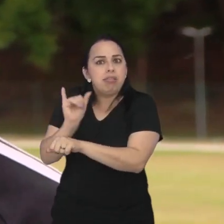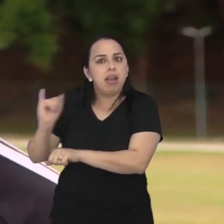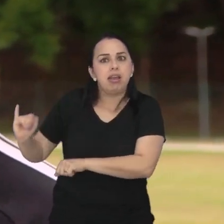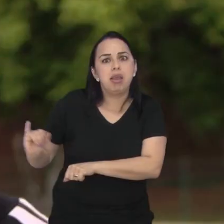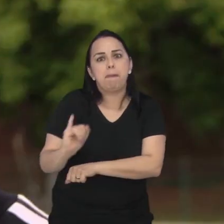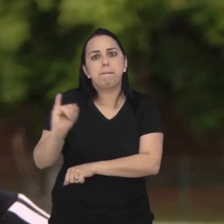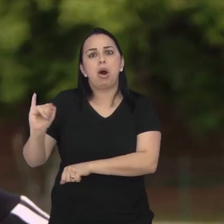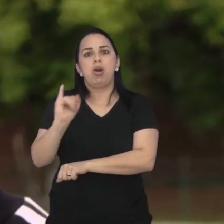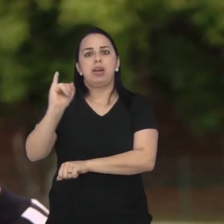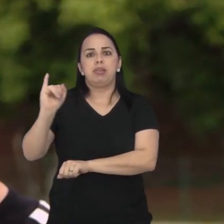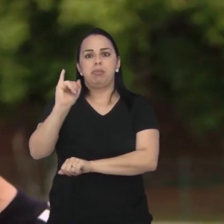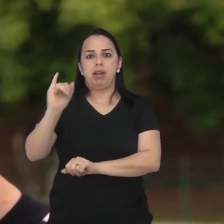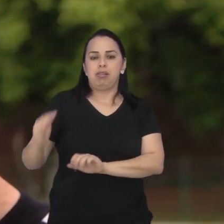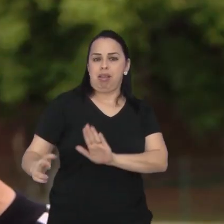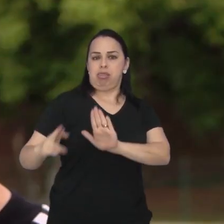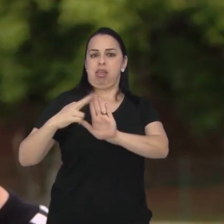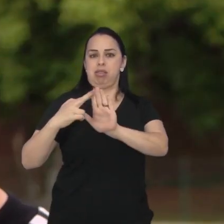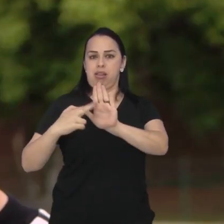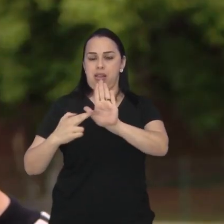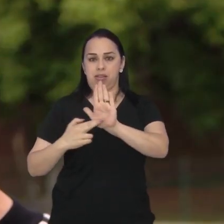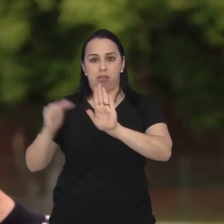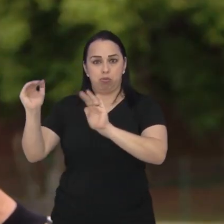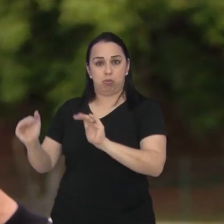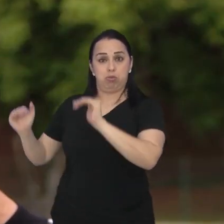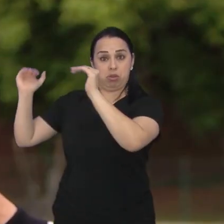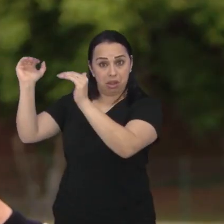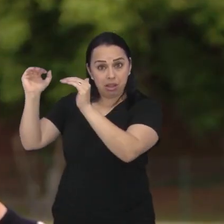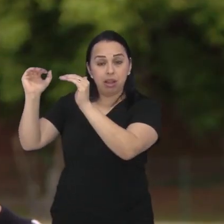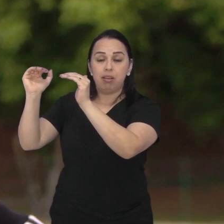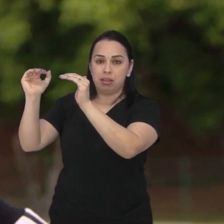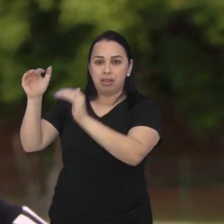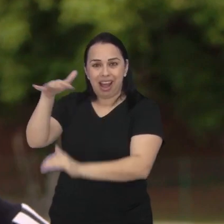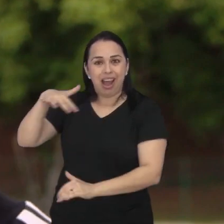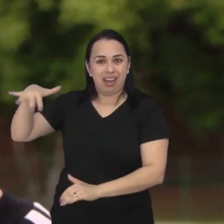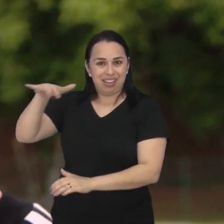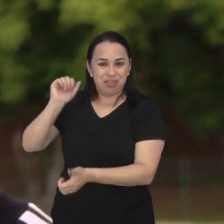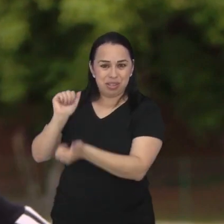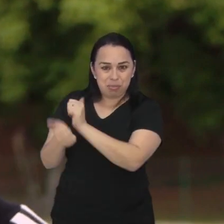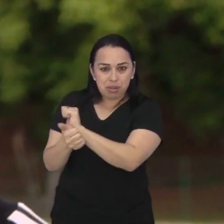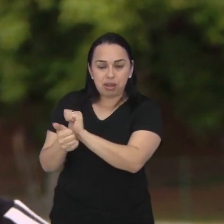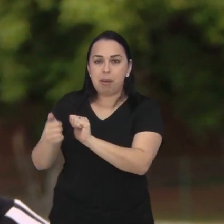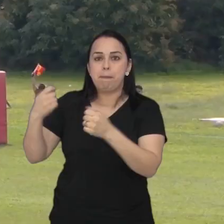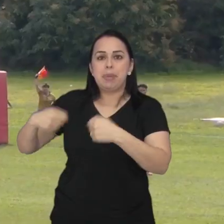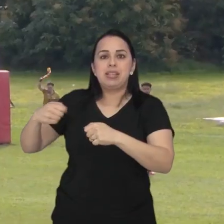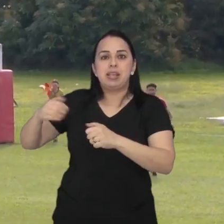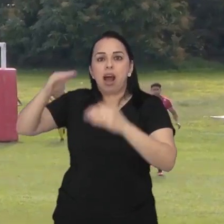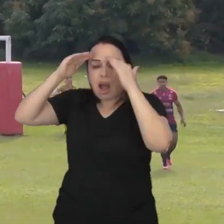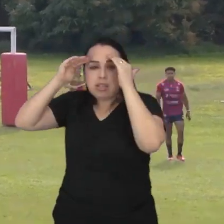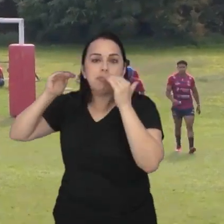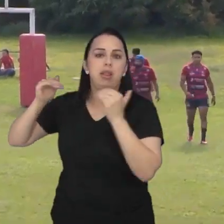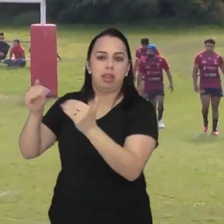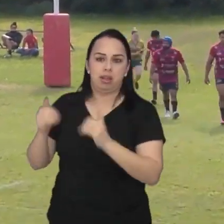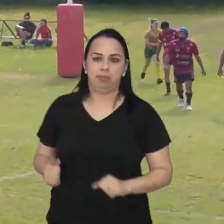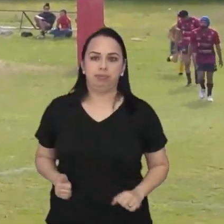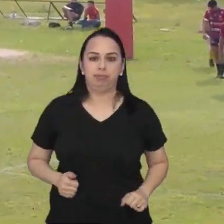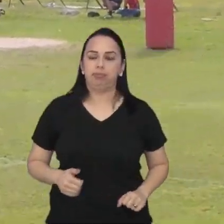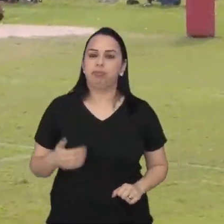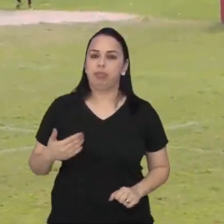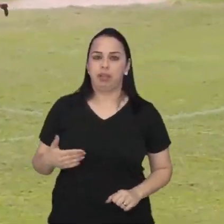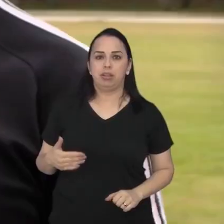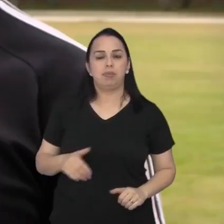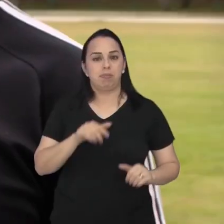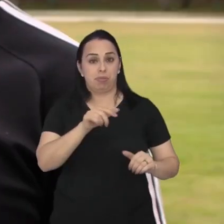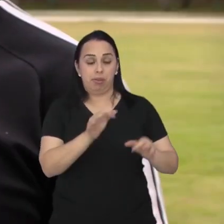uma ferramenta importante para que o Código Penal do Superior Tribunal de Justiça Desportiva seja respeitado no